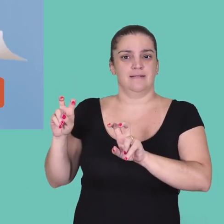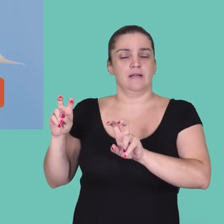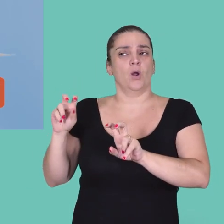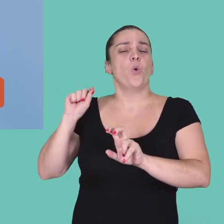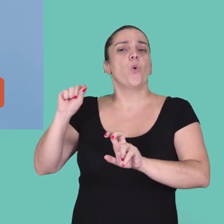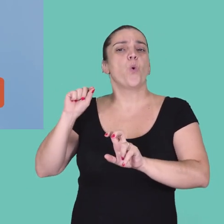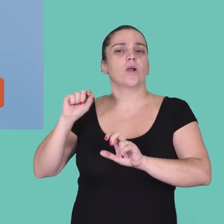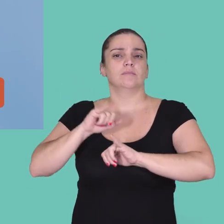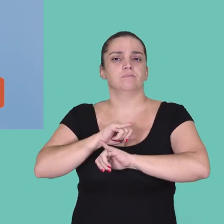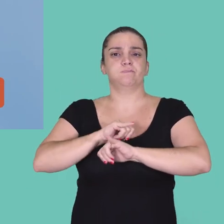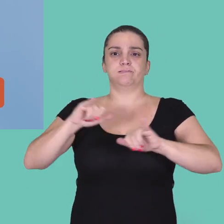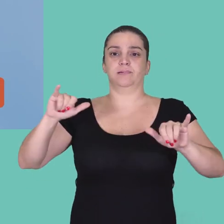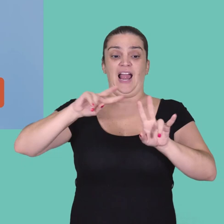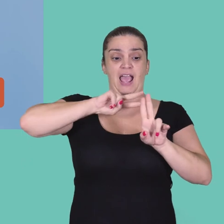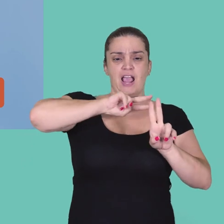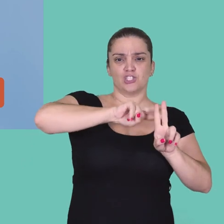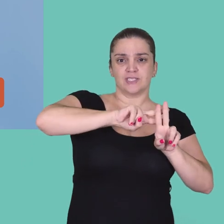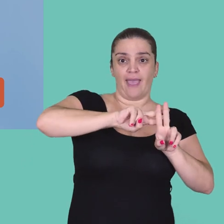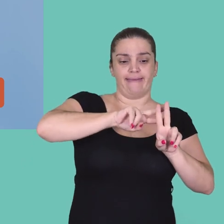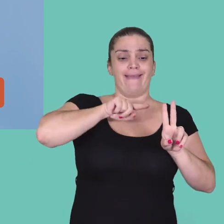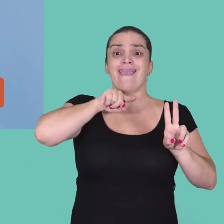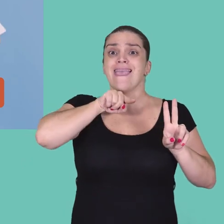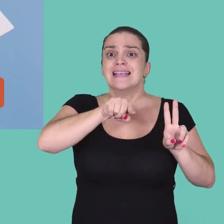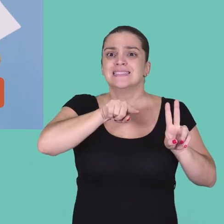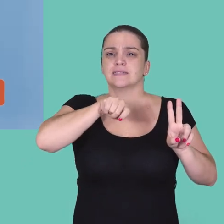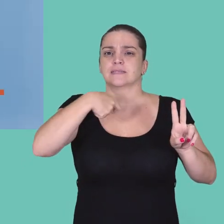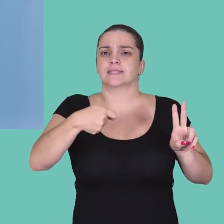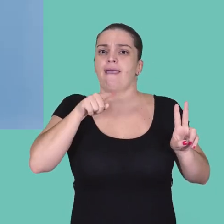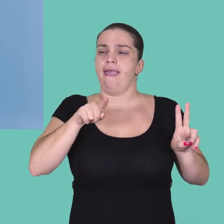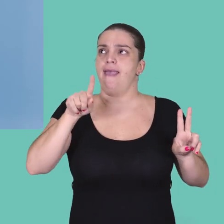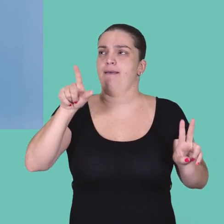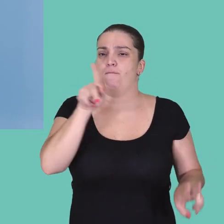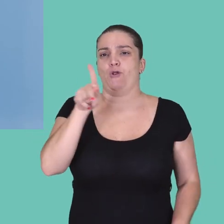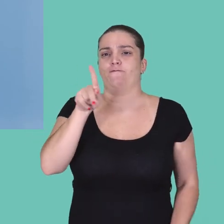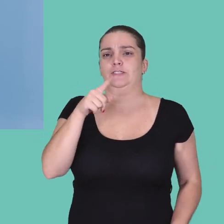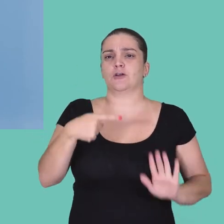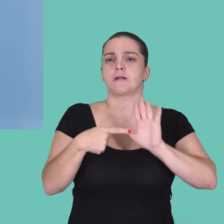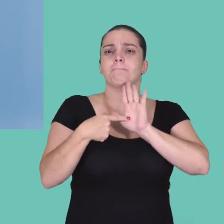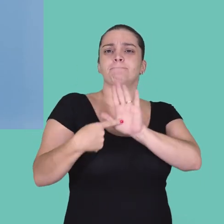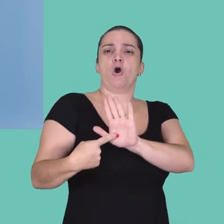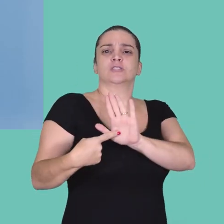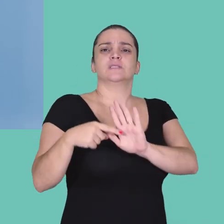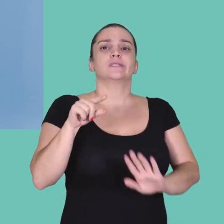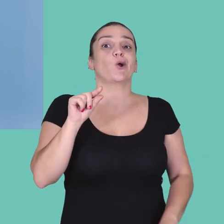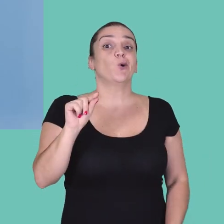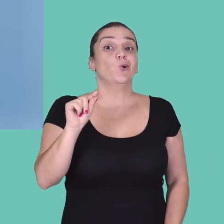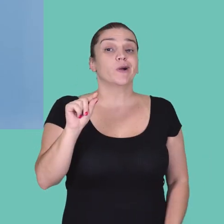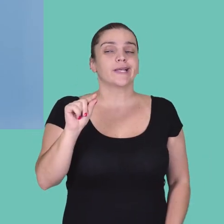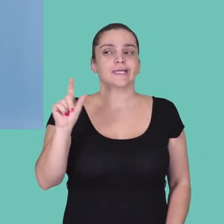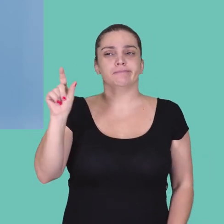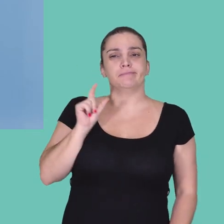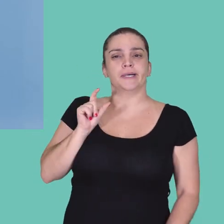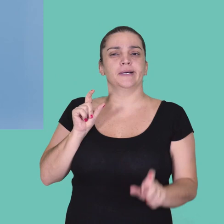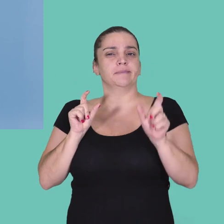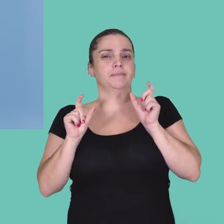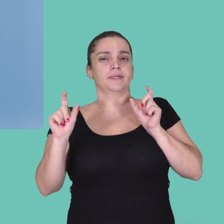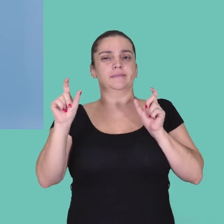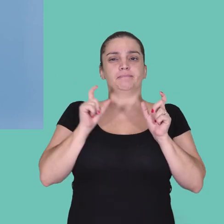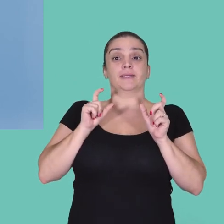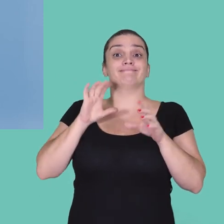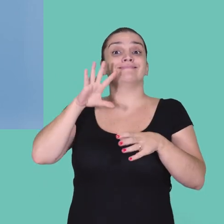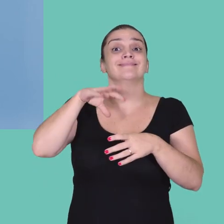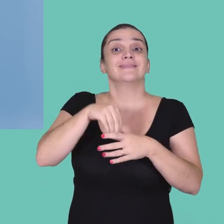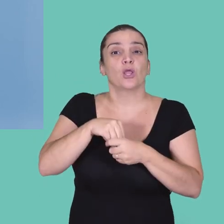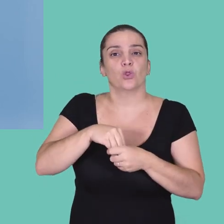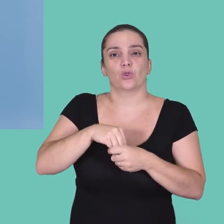aderimos a uma campanha chamada Hashtag Esse É Meu Professor, que demonstra um pouquinho desses beliscões